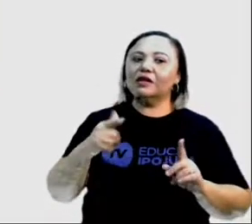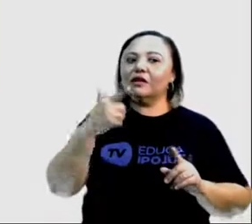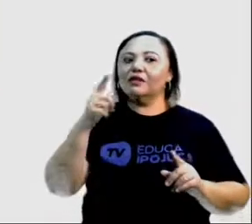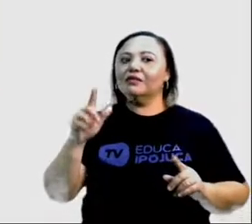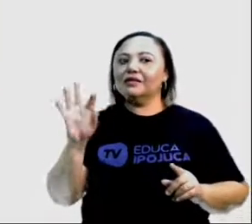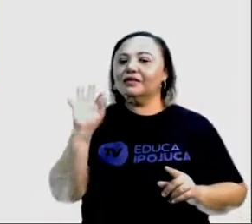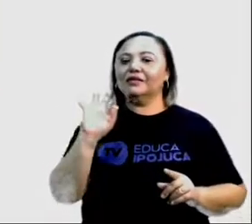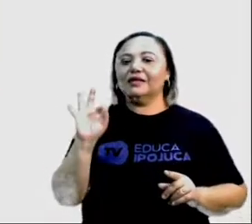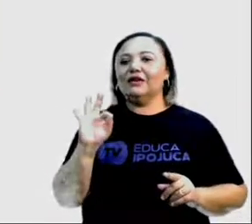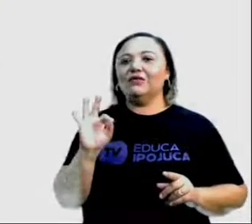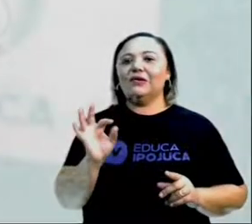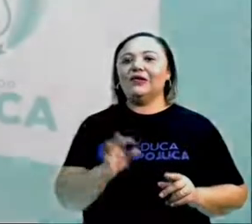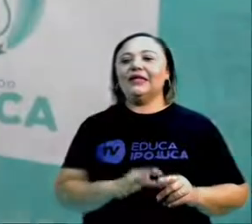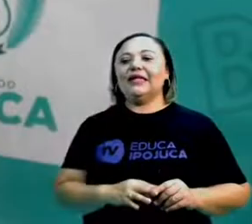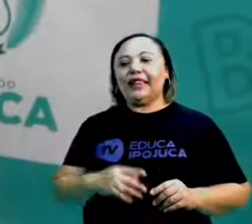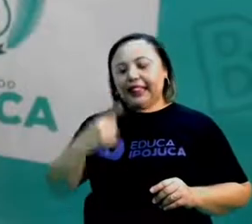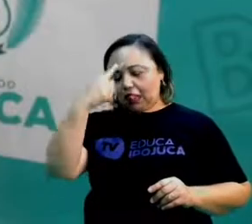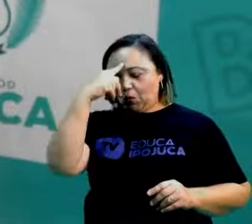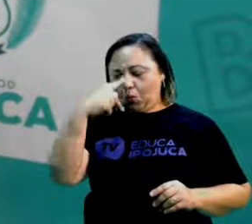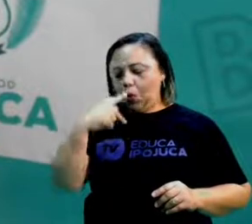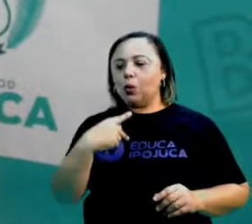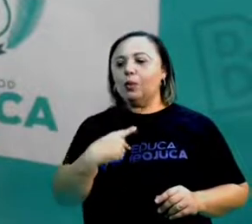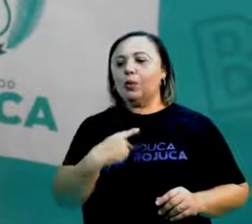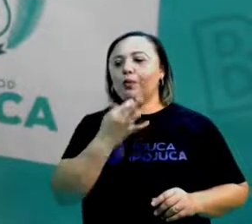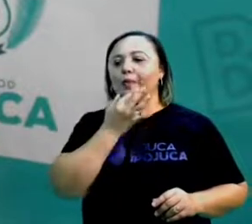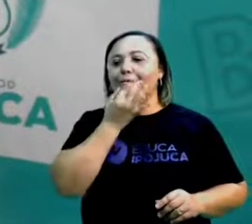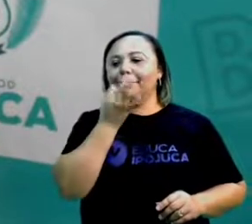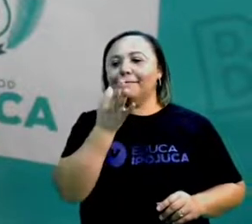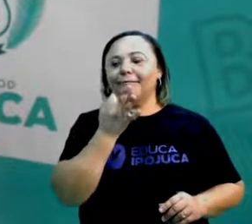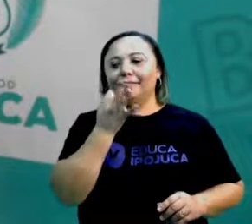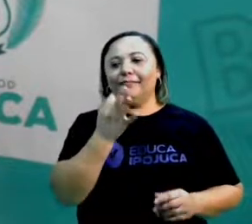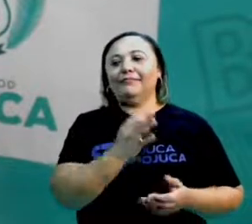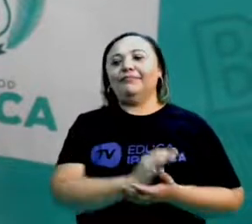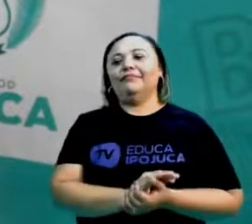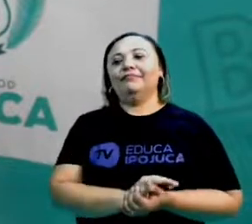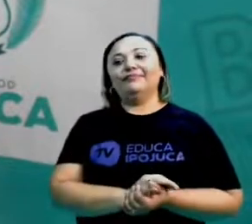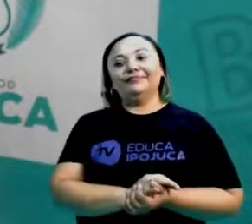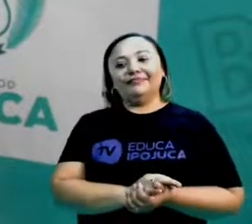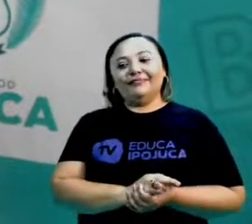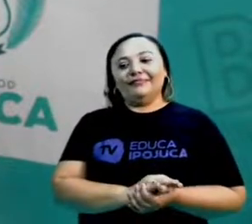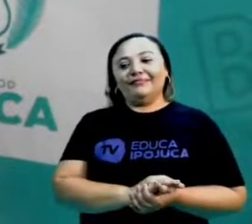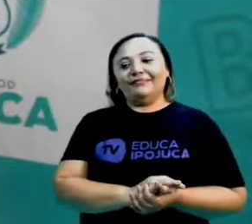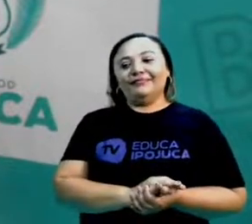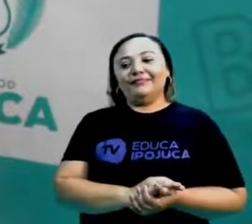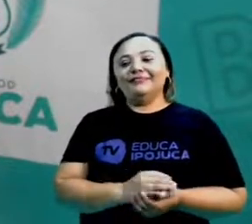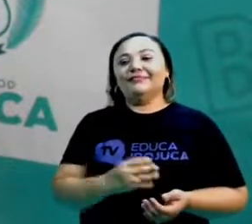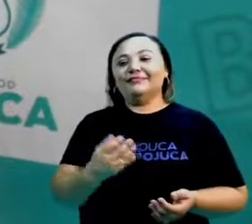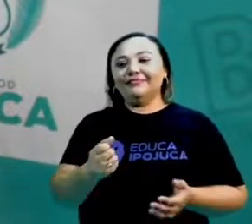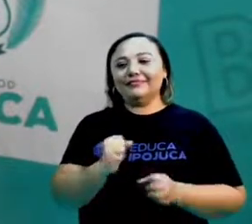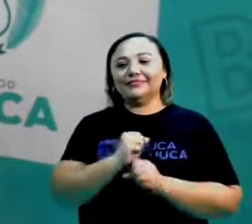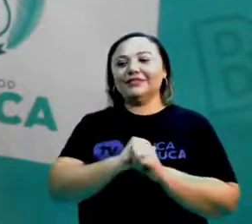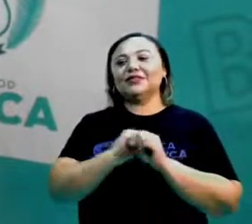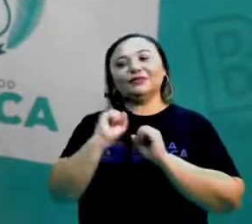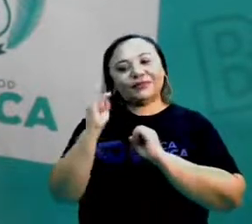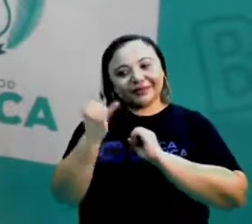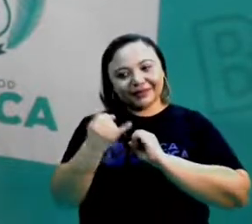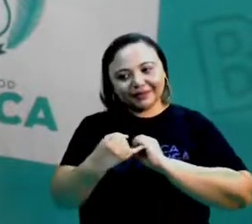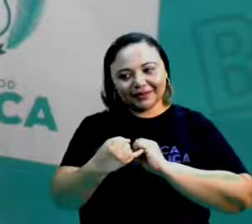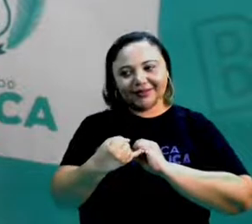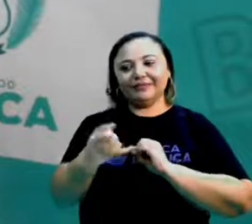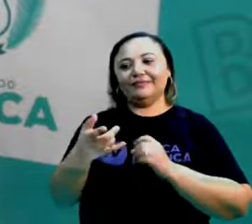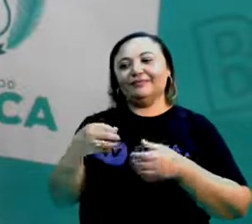outras marcas, que faz com que eu prefira uma a outra. Não, eu estou aqui cheia de qualidades, cheia de